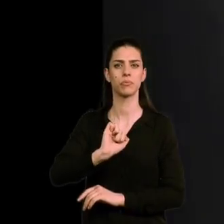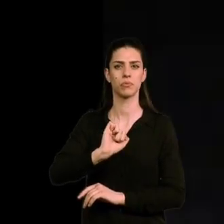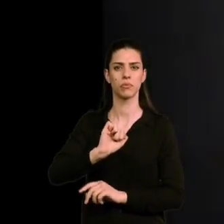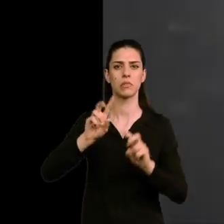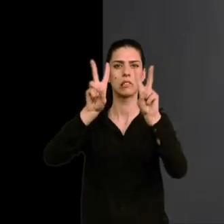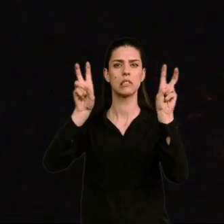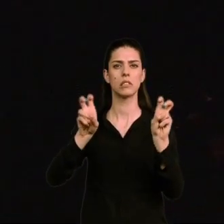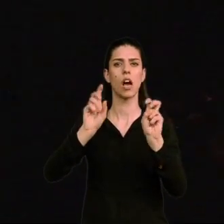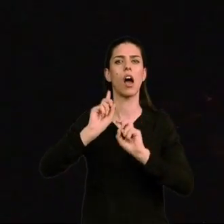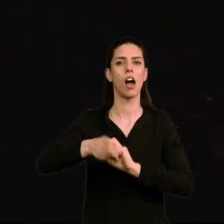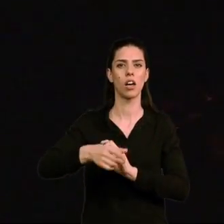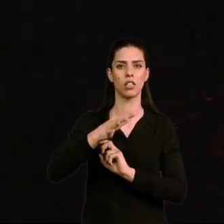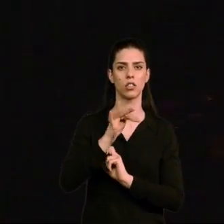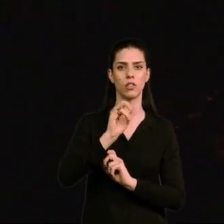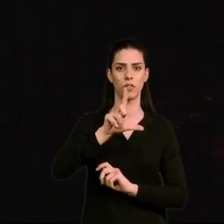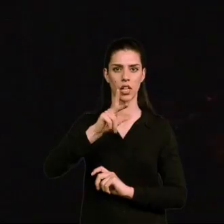Cineclube.